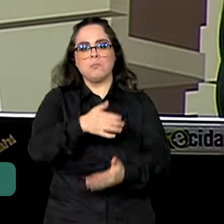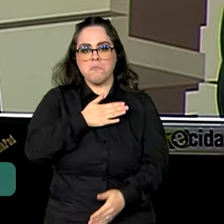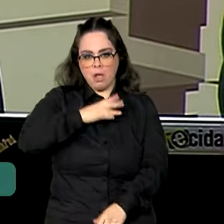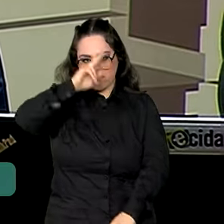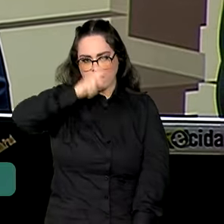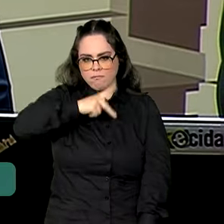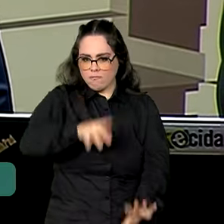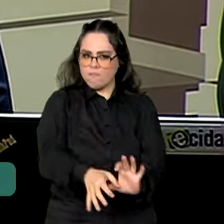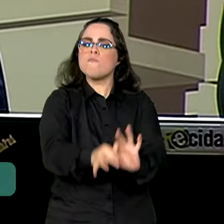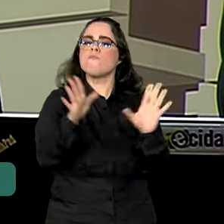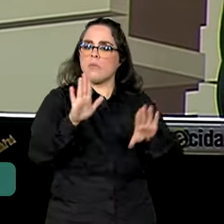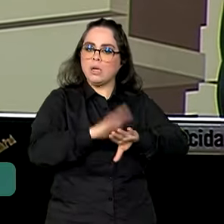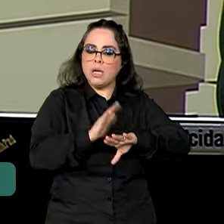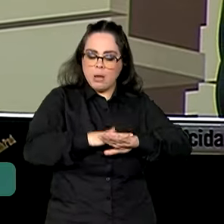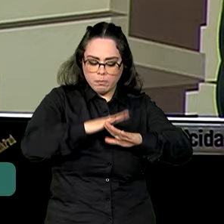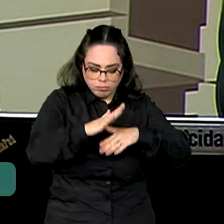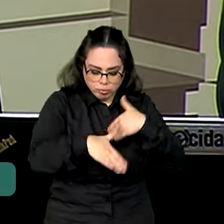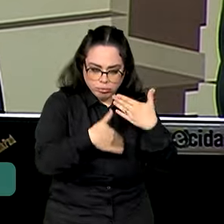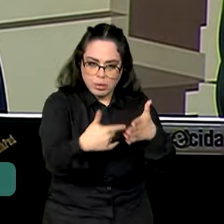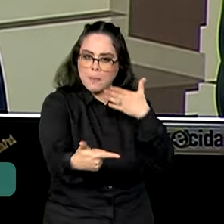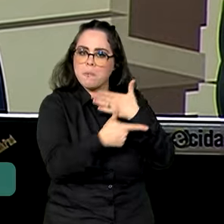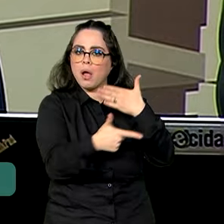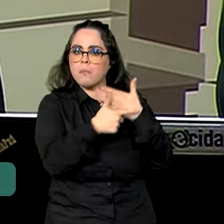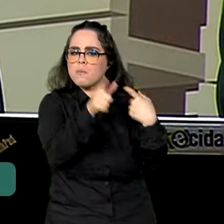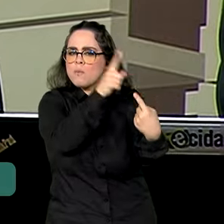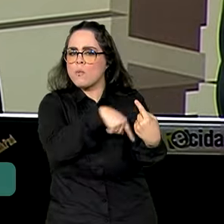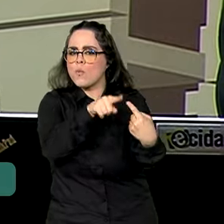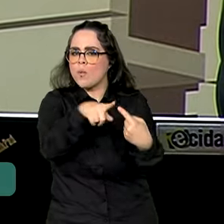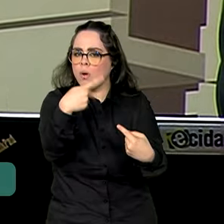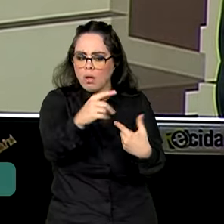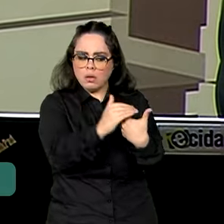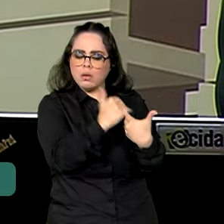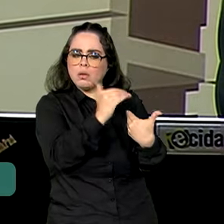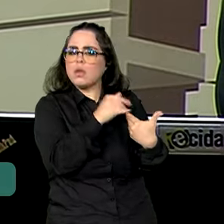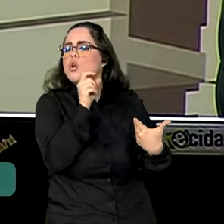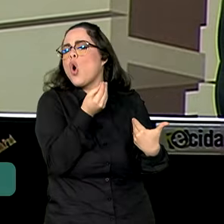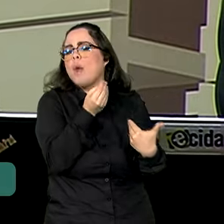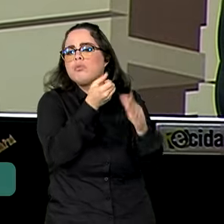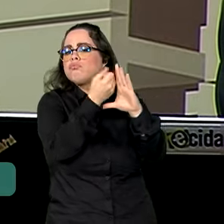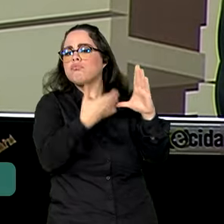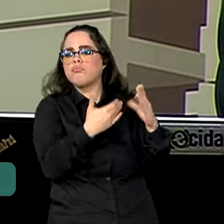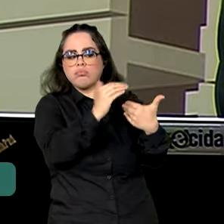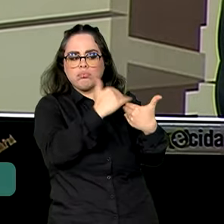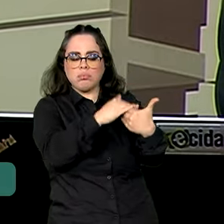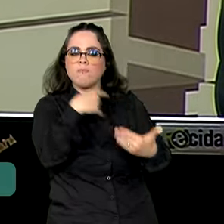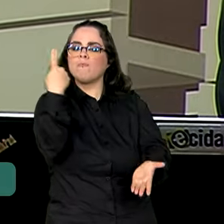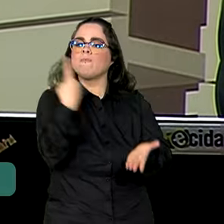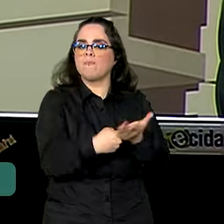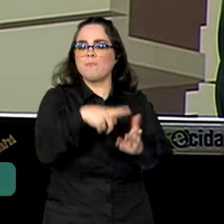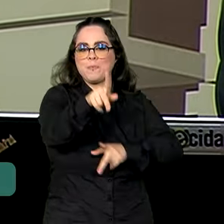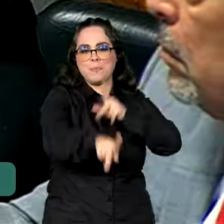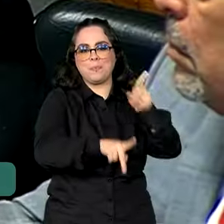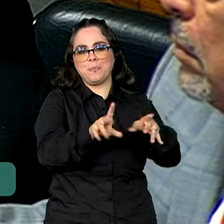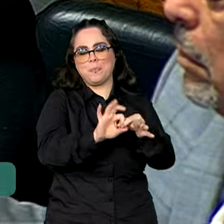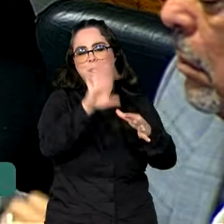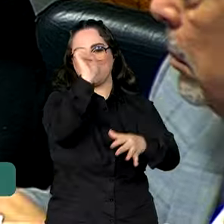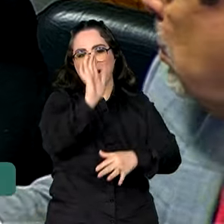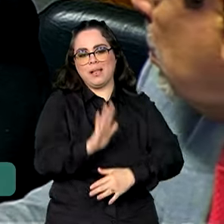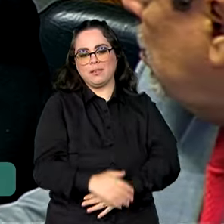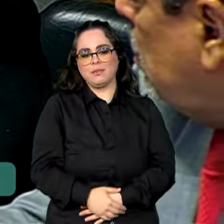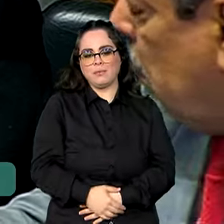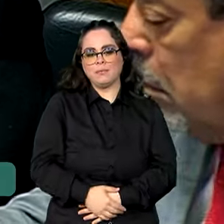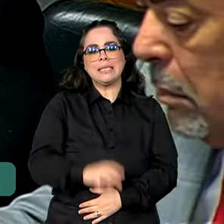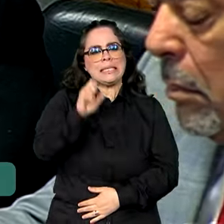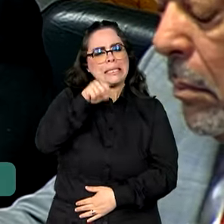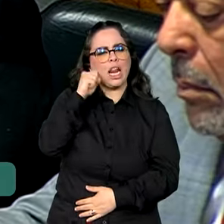e que o desempenho da função deve ser orientado exclusivamente pelo compromisso com o povo brasileiro. Questionado